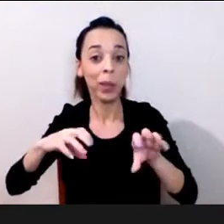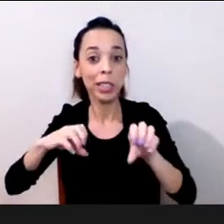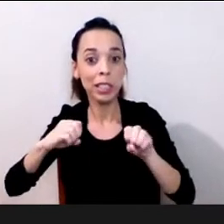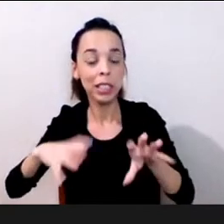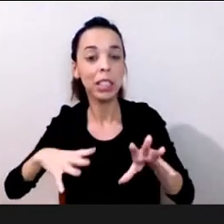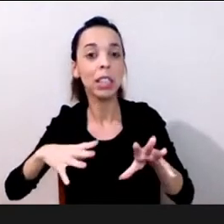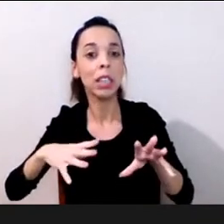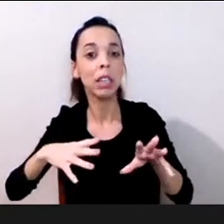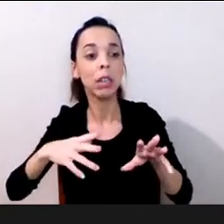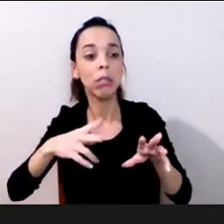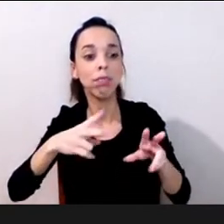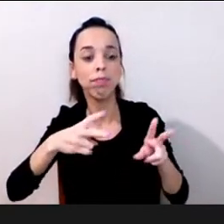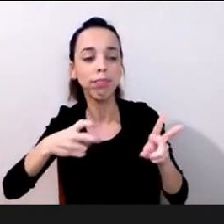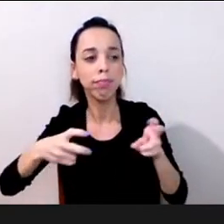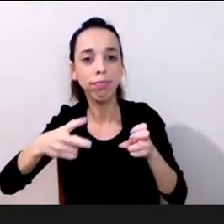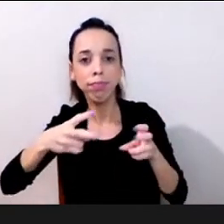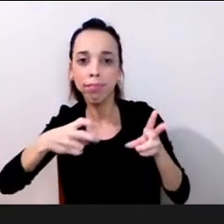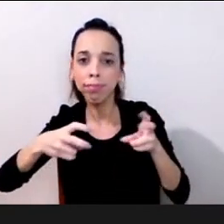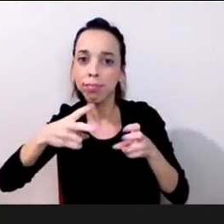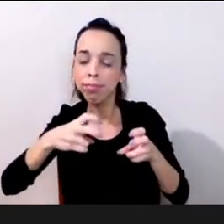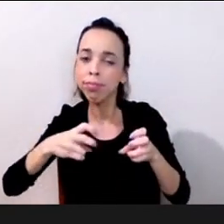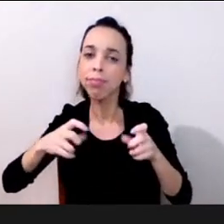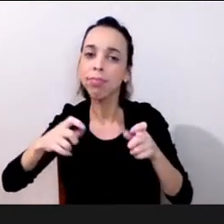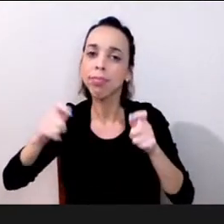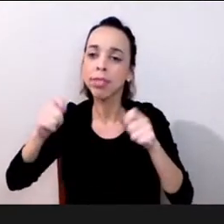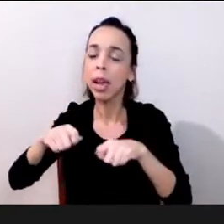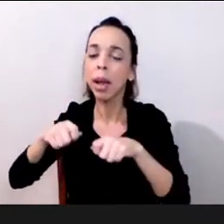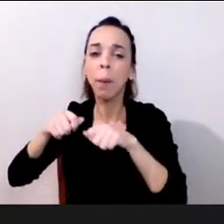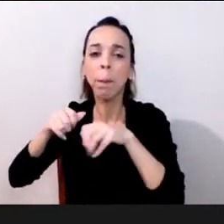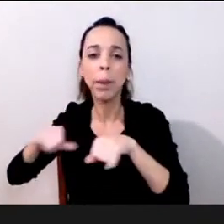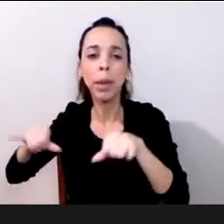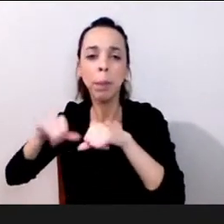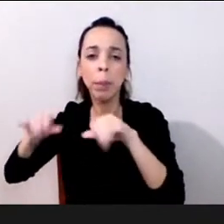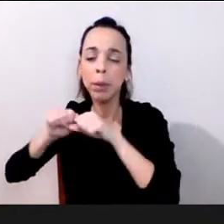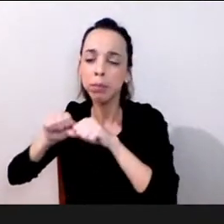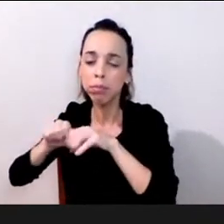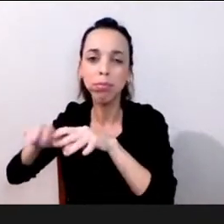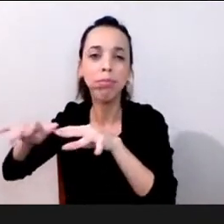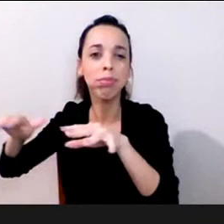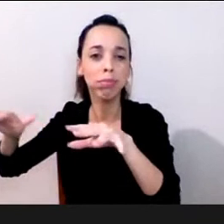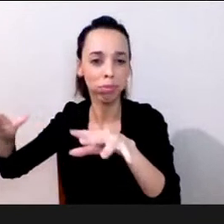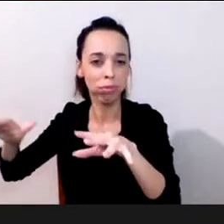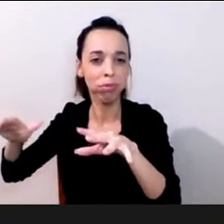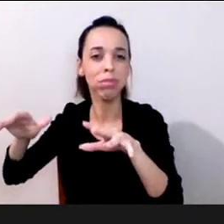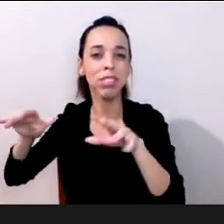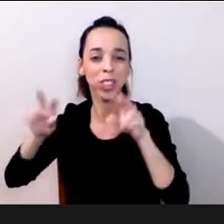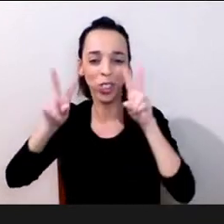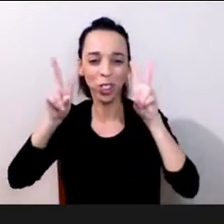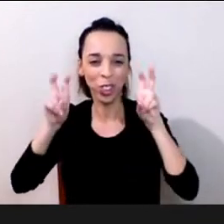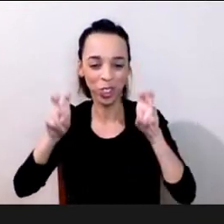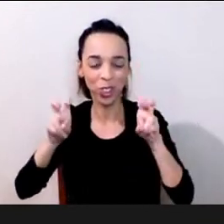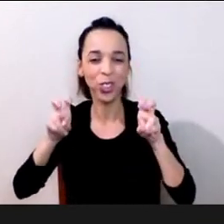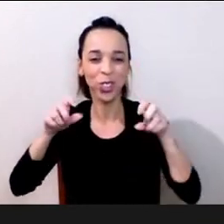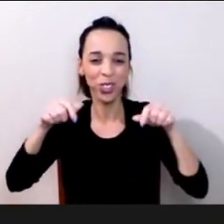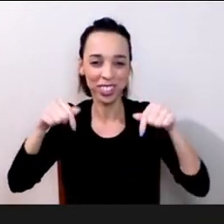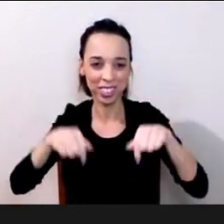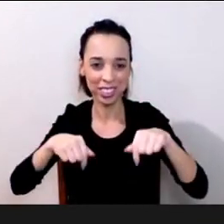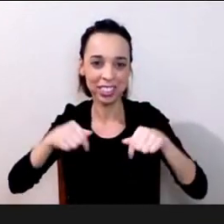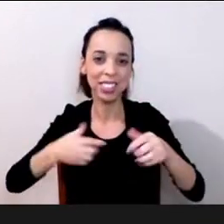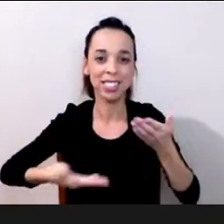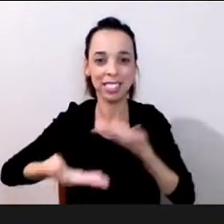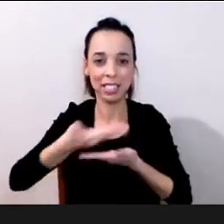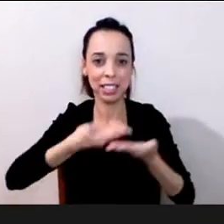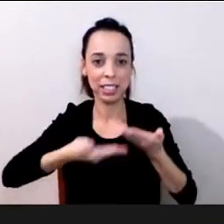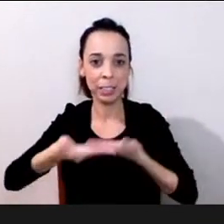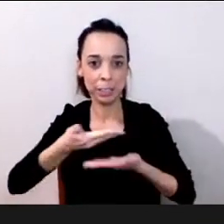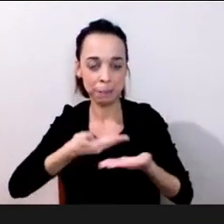diálogos sobre uma educação cidadã sobre todos os contornos urgentes e emergentes que a gente conversou aqui agora como colocou também o